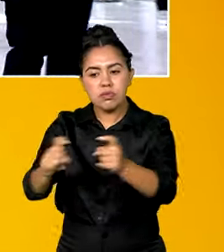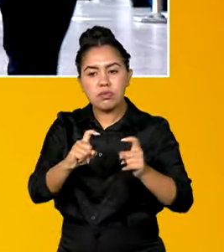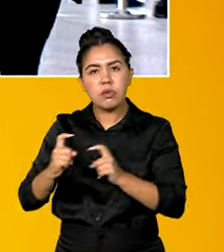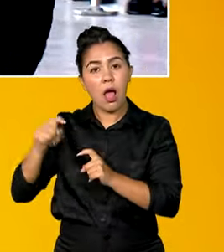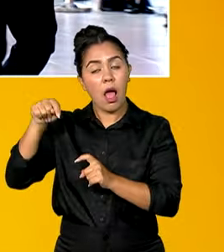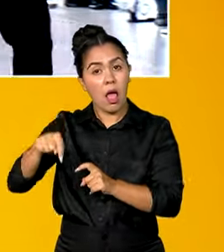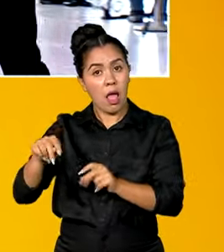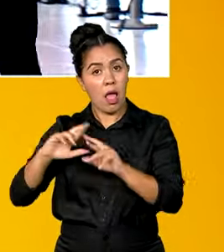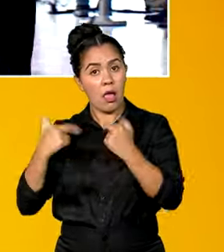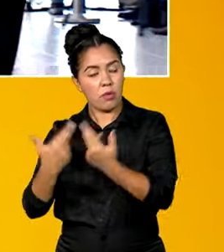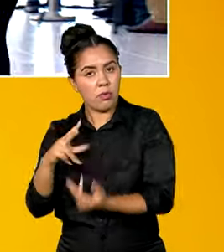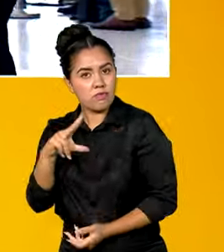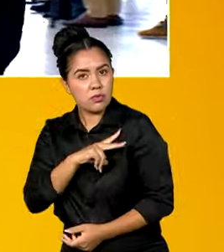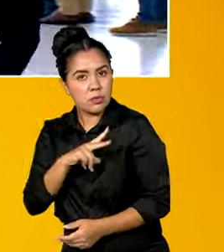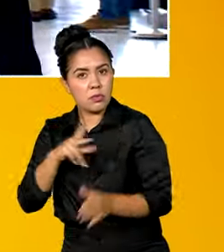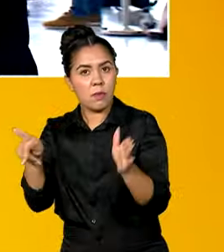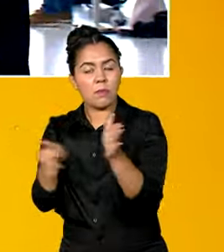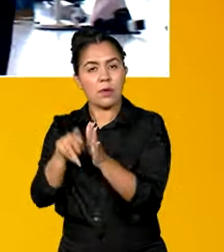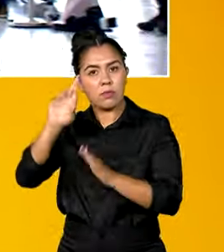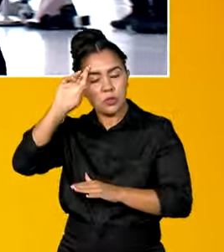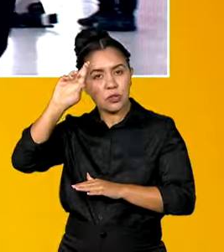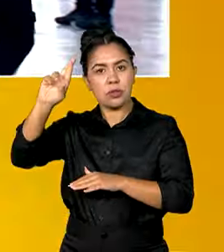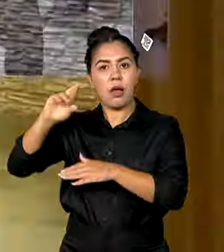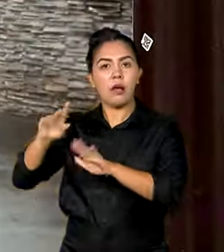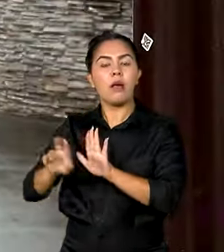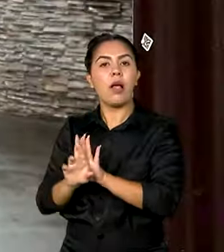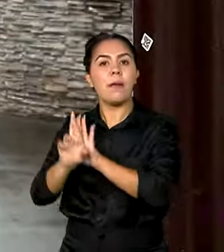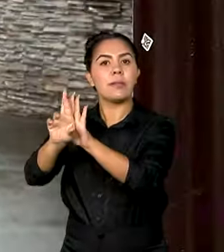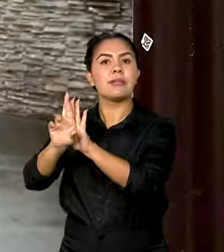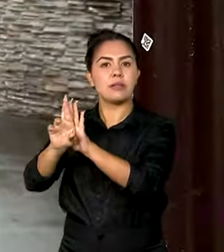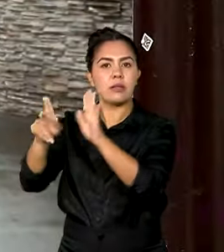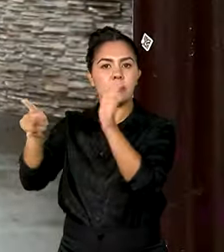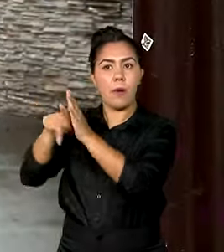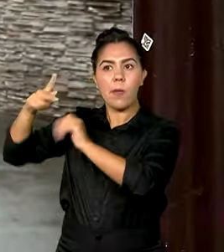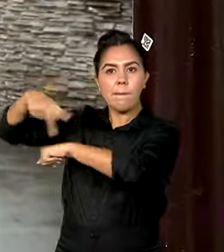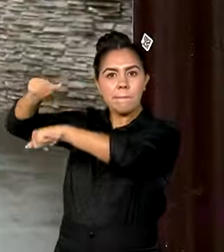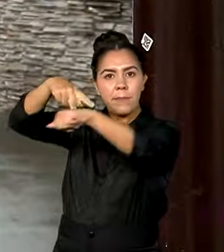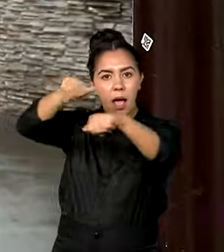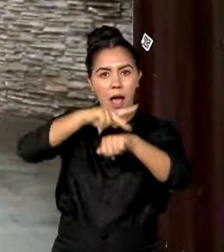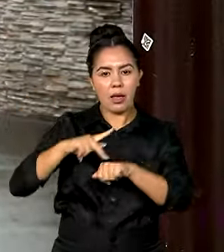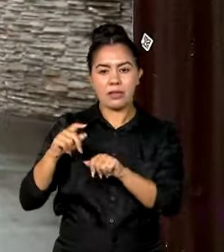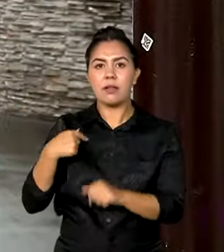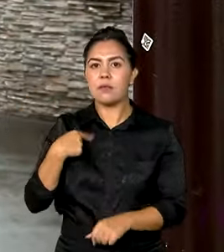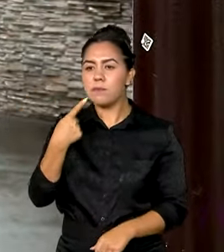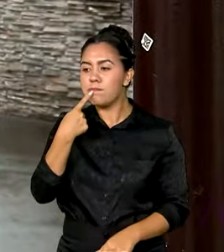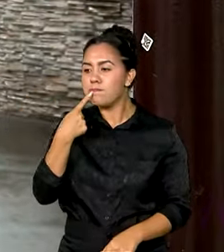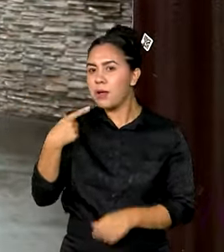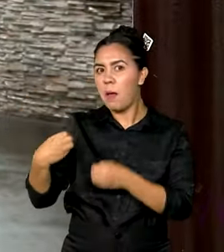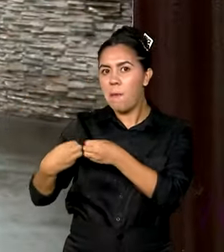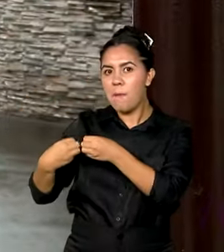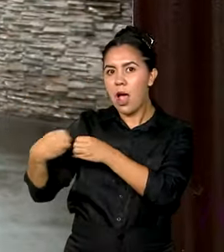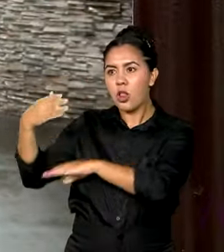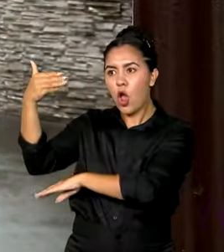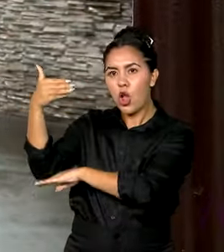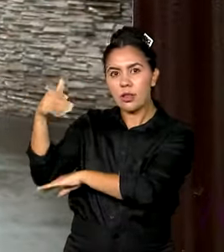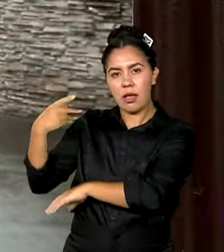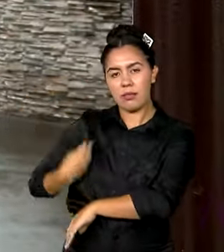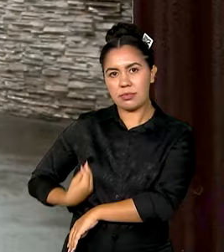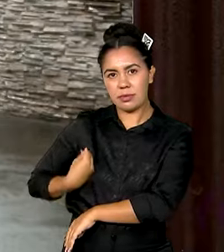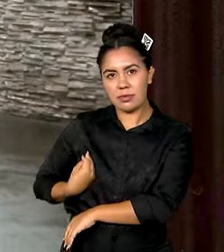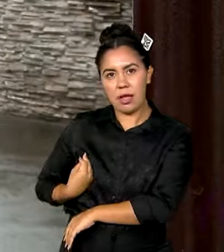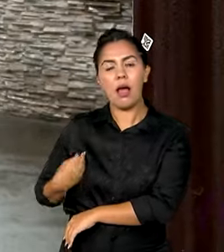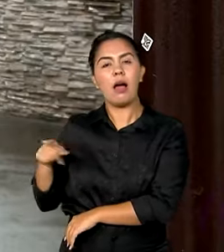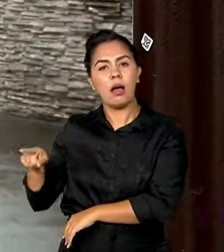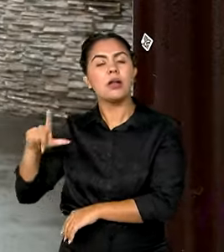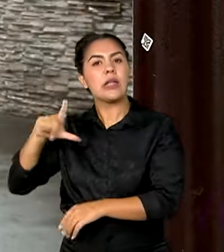restrita entre os chefes das delegações. Neste momento, ele está aqui pertinho, no hotel onde está hospedado, onde